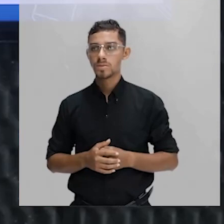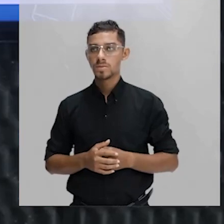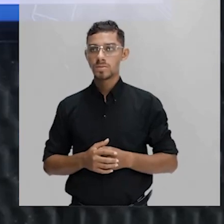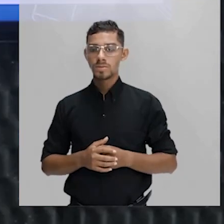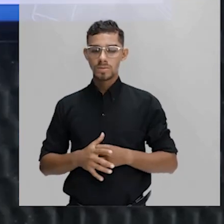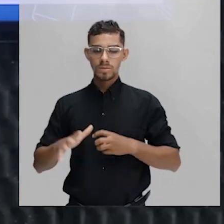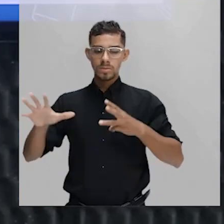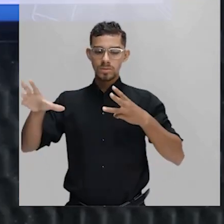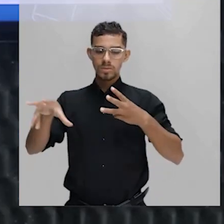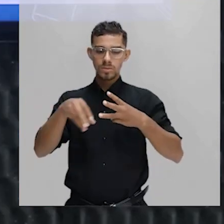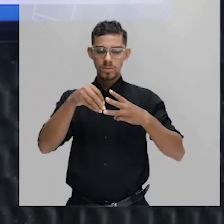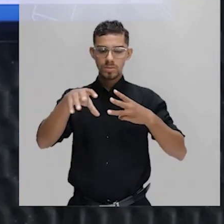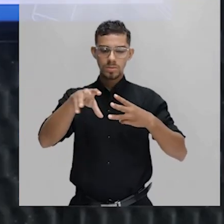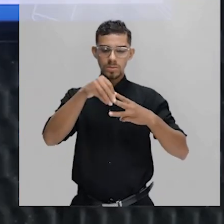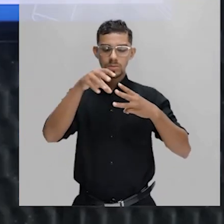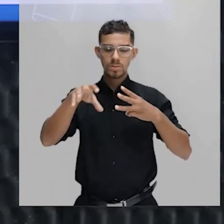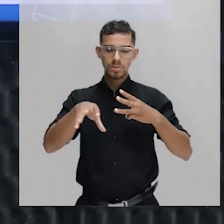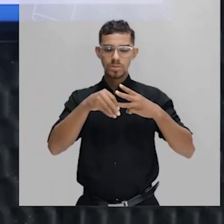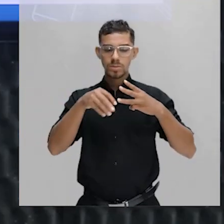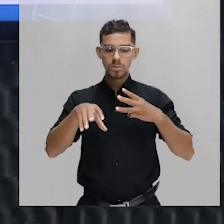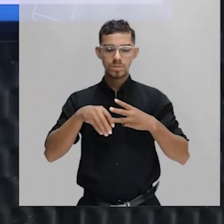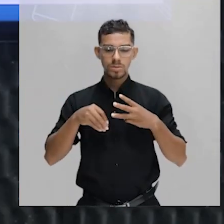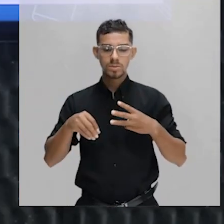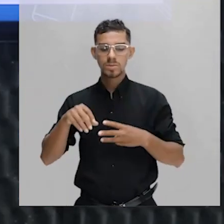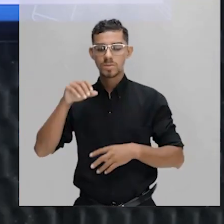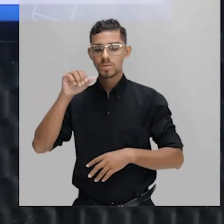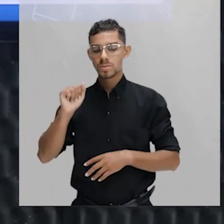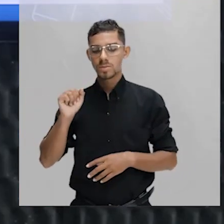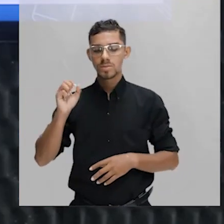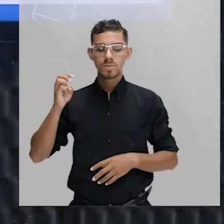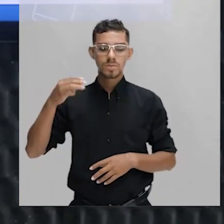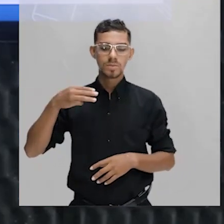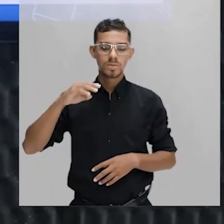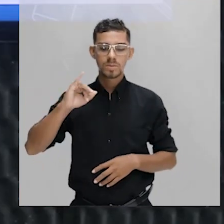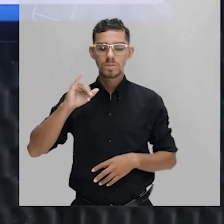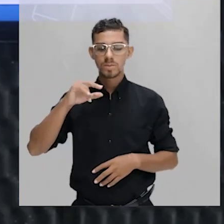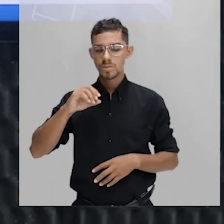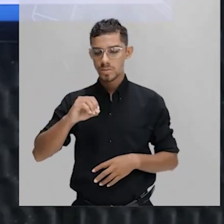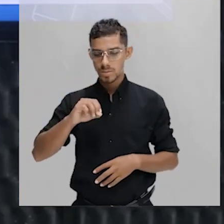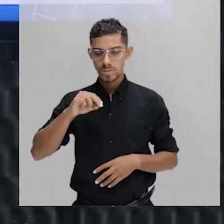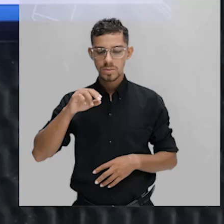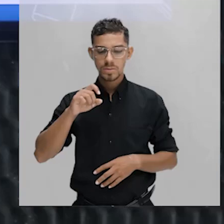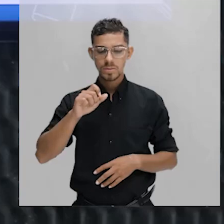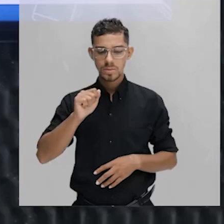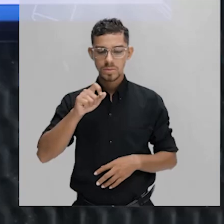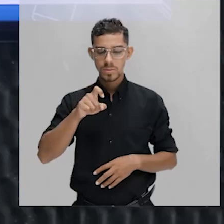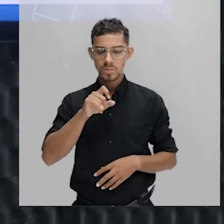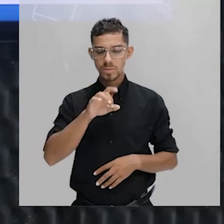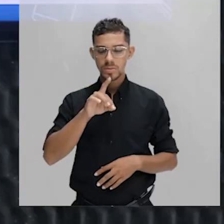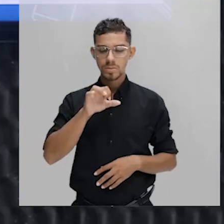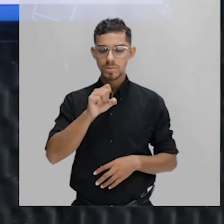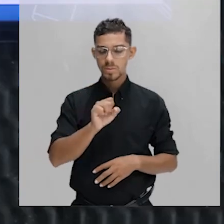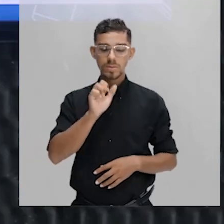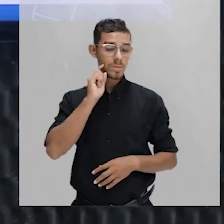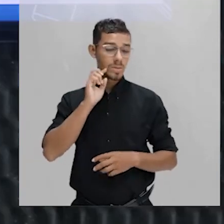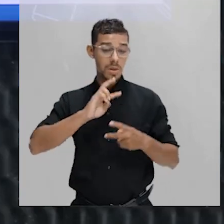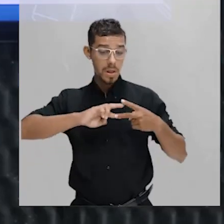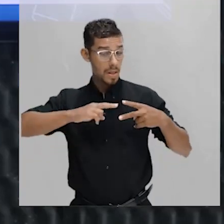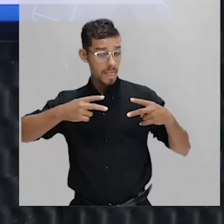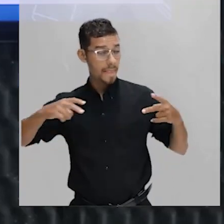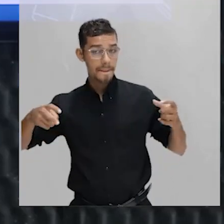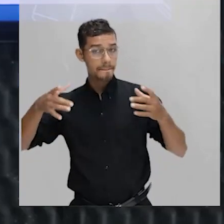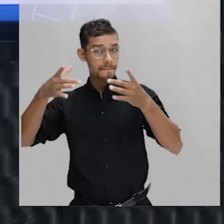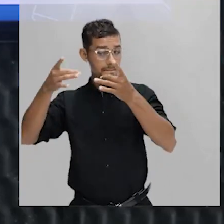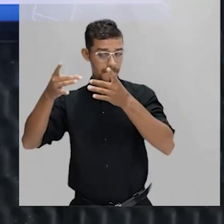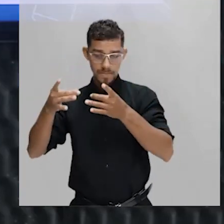ela vai adicionando aminoácidos. Cada vez que vai se adicionando aminoácidos, vai crescendo essa fita aqui. Os detalhes